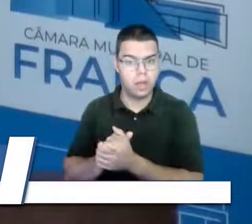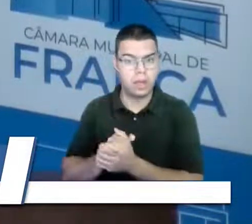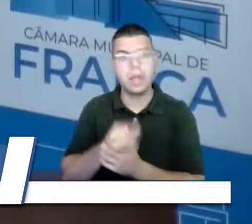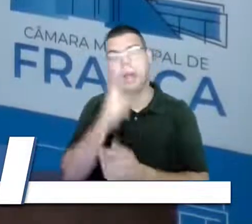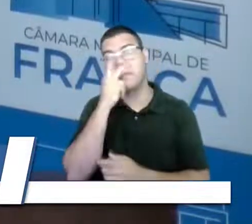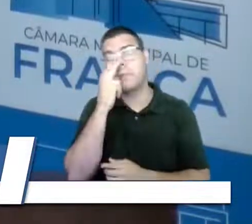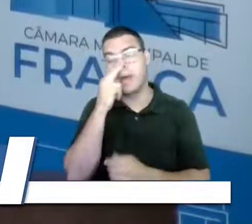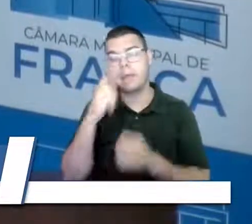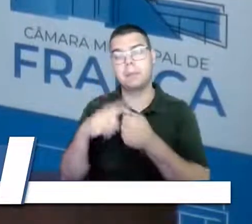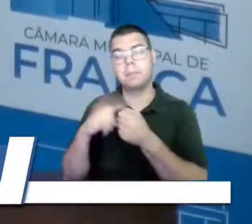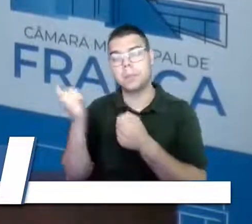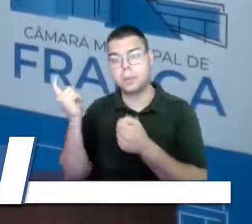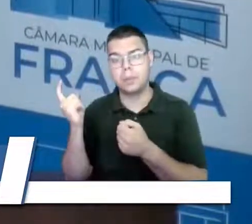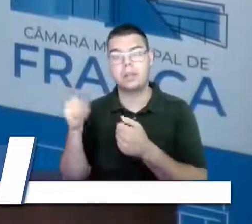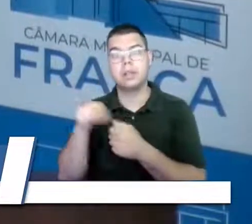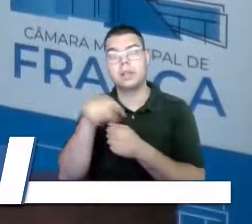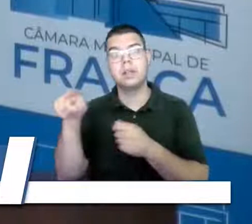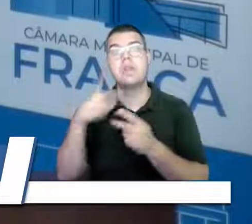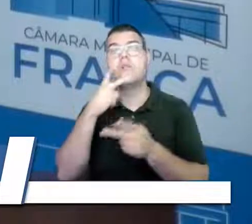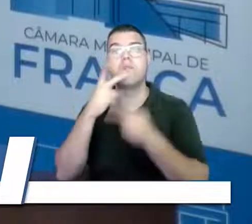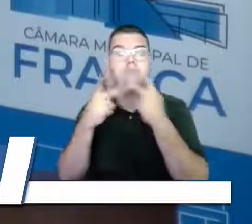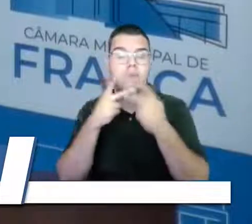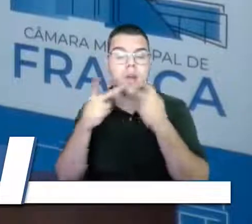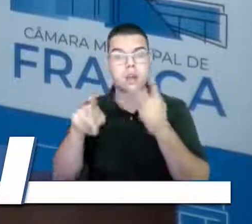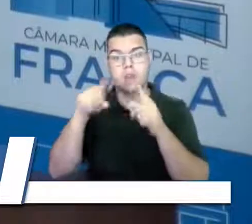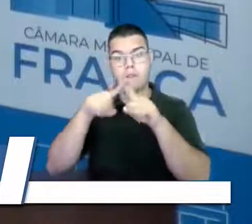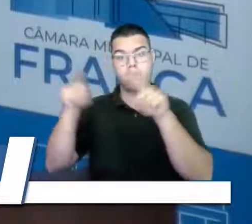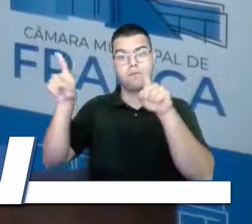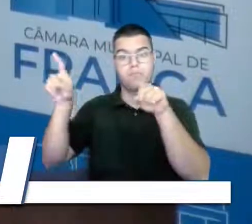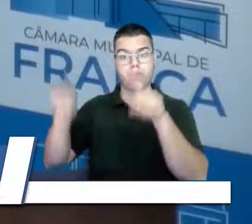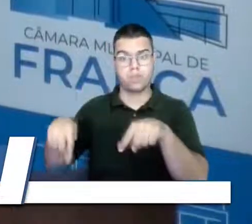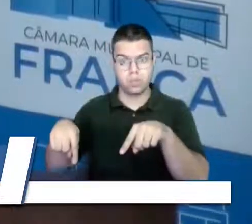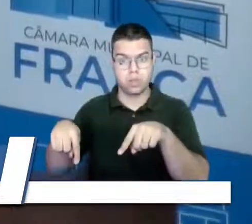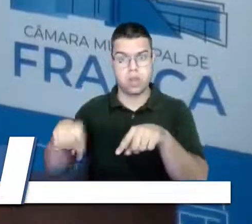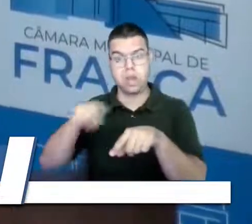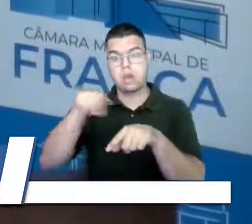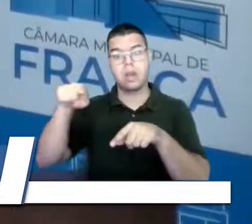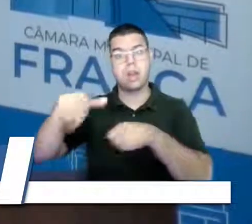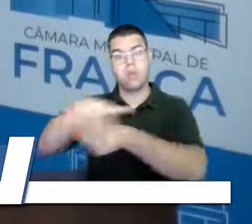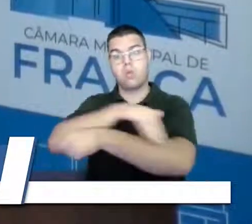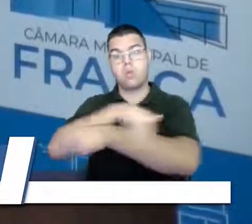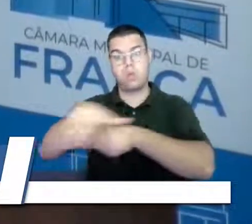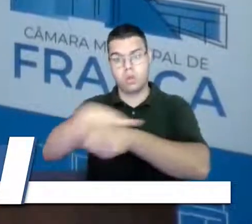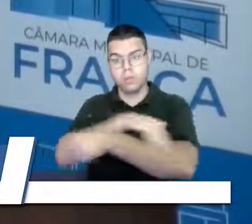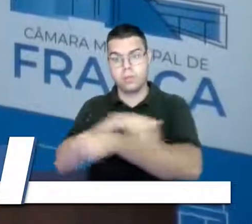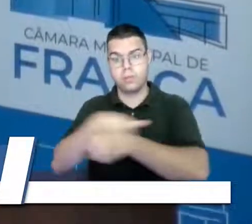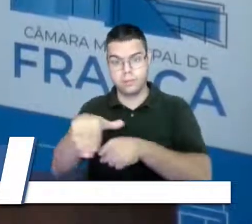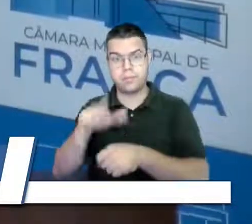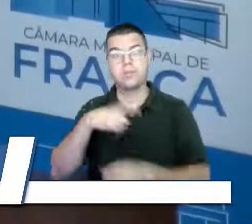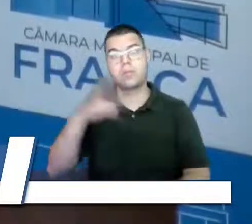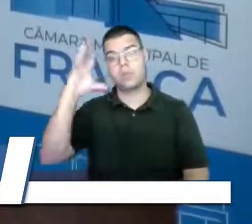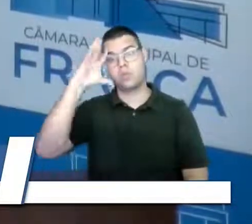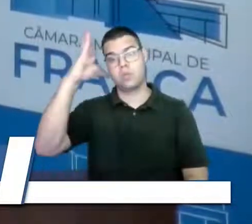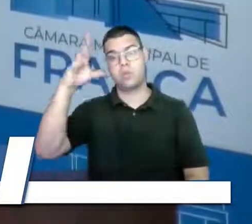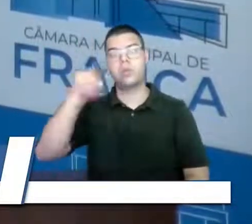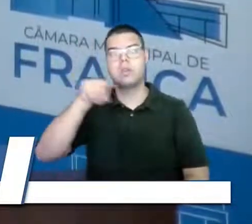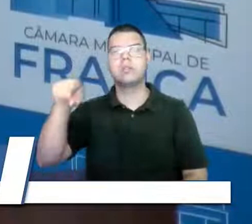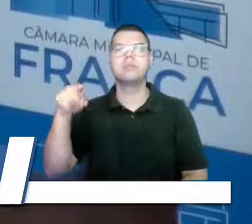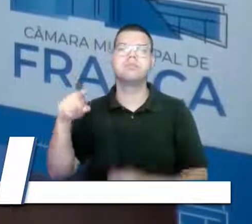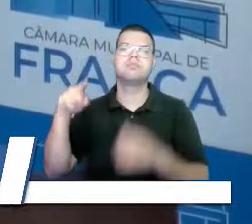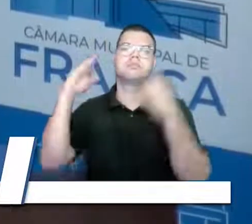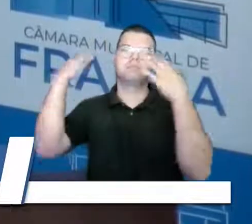ou falando do funcionário. O funcionário lá na rua. Eu resolvi fazer essa moção de aplauso